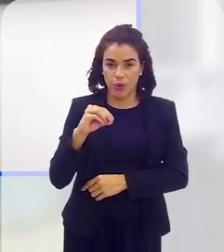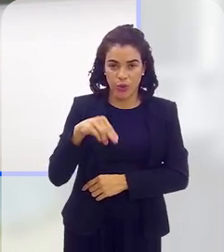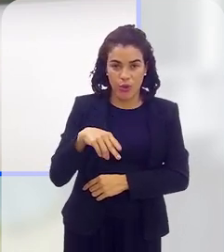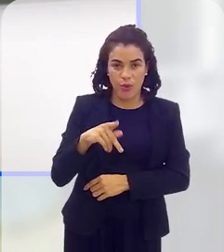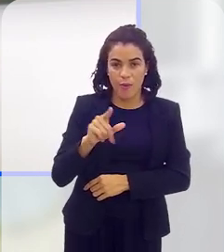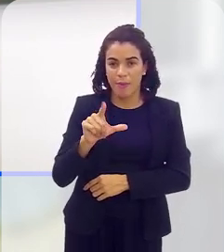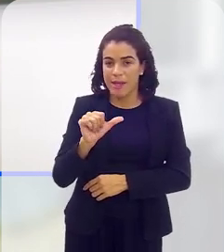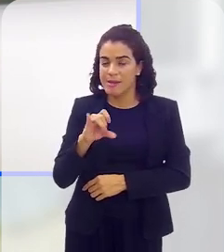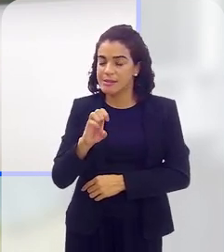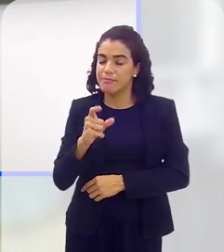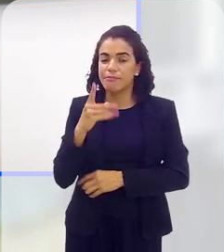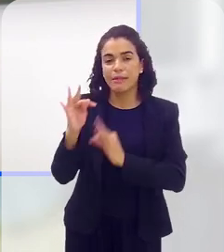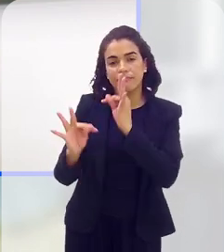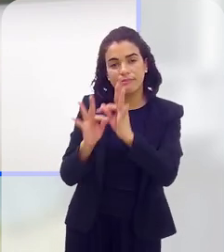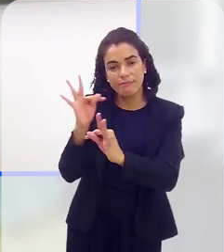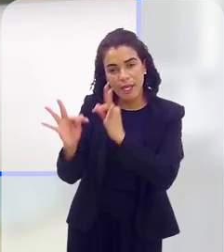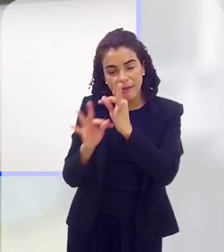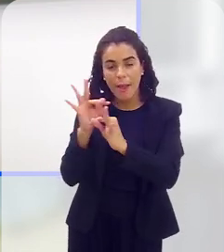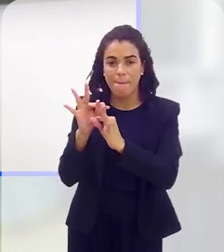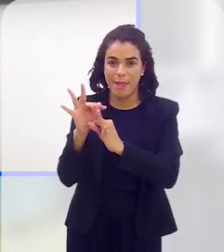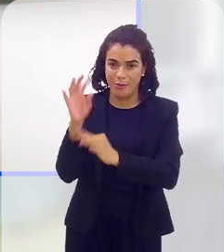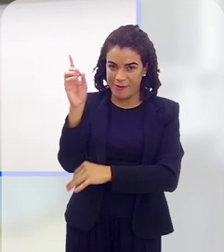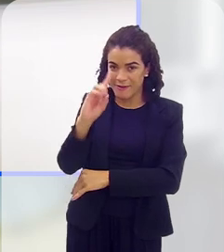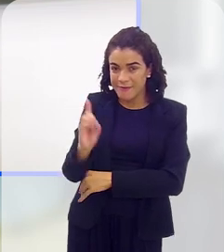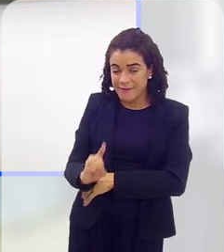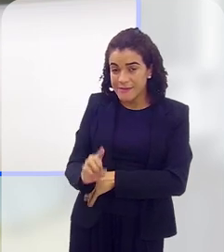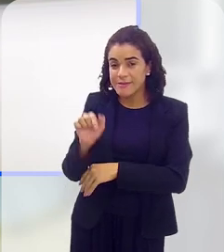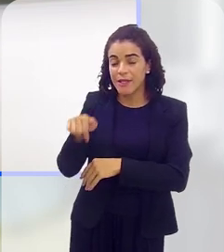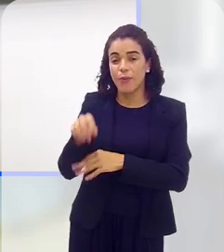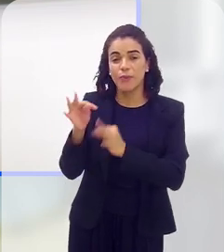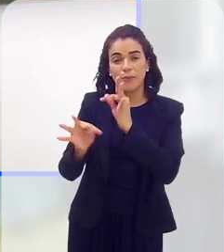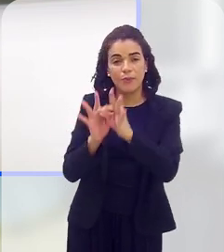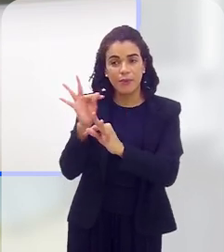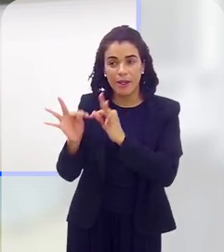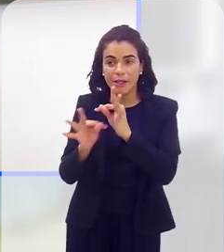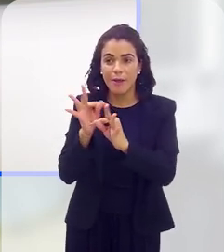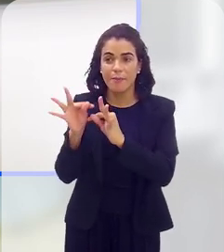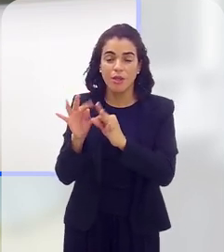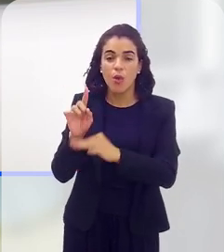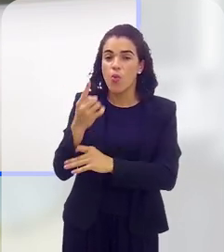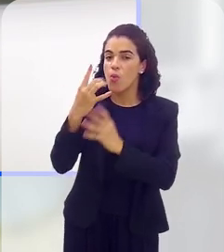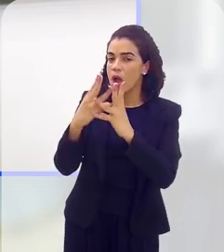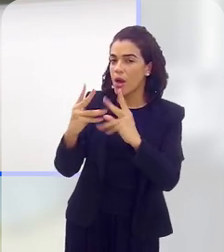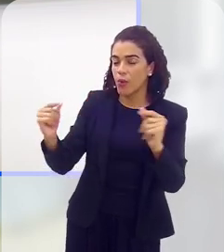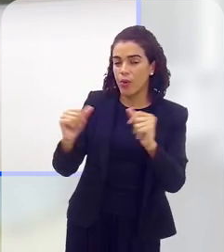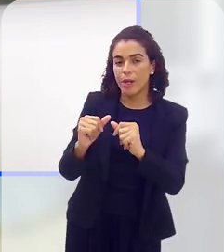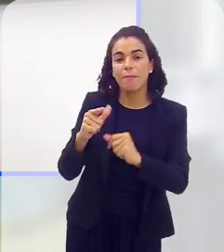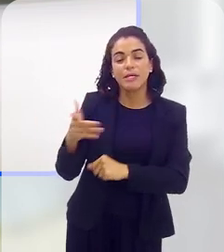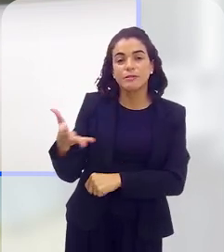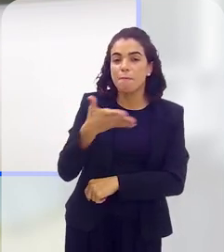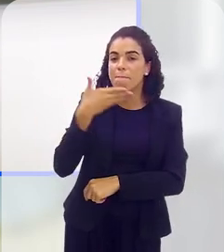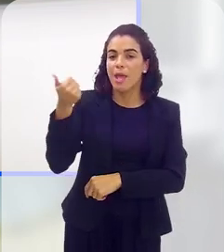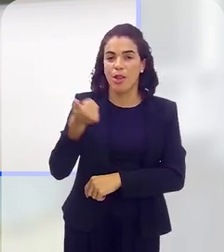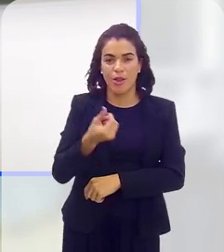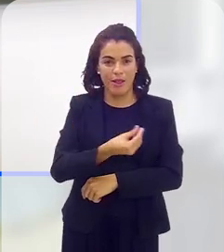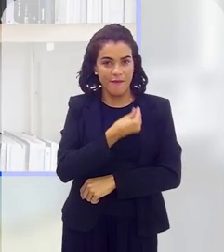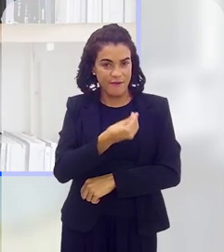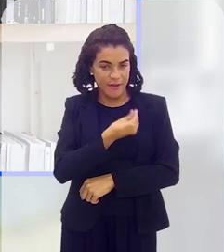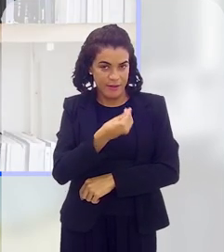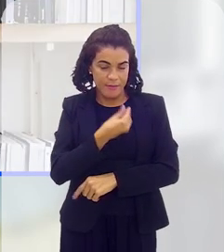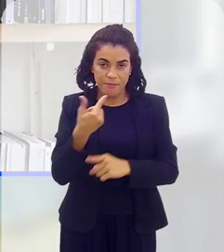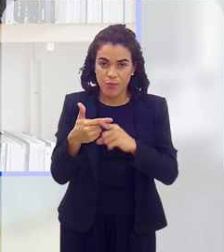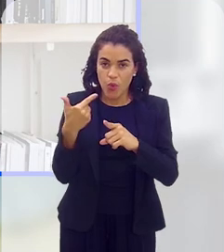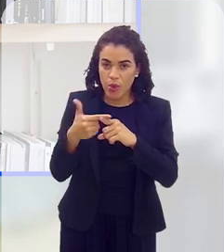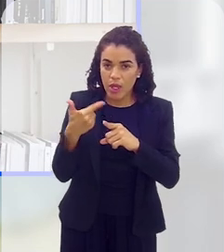é o primeiro medicamento para tratamento da condição. É um tratamento não de uma cura, mas de uma qualidade de vida,